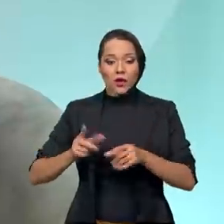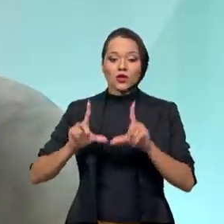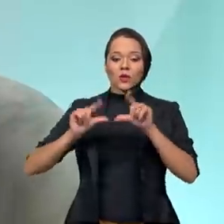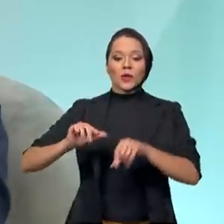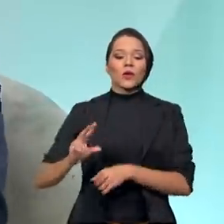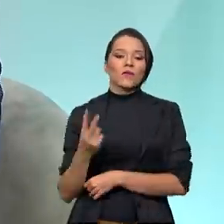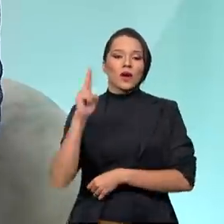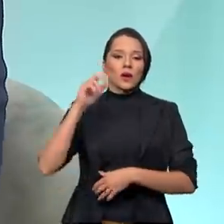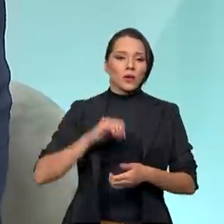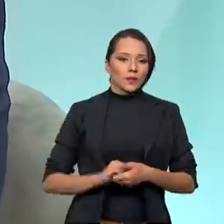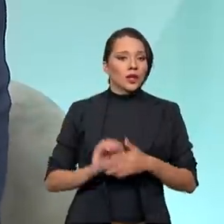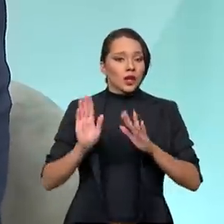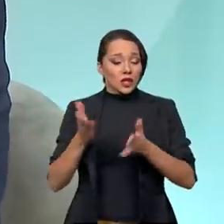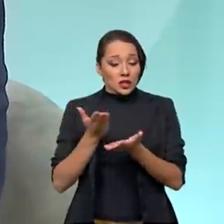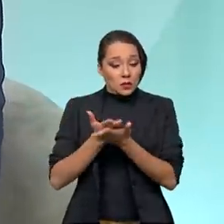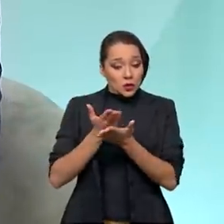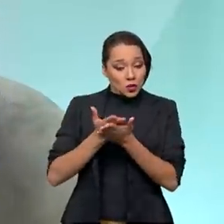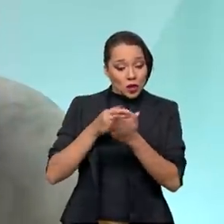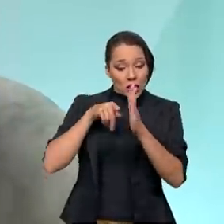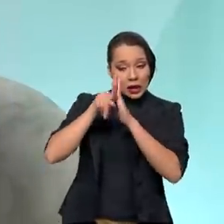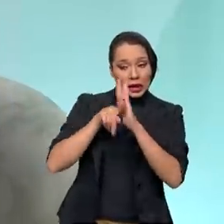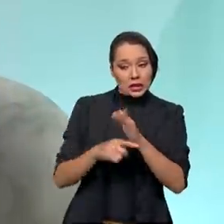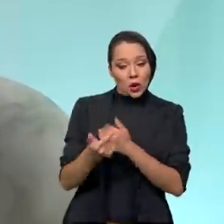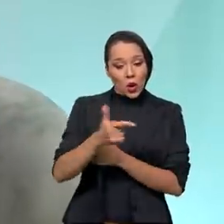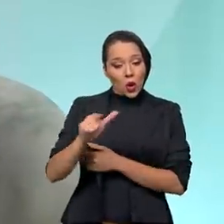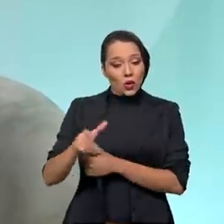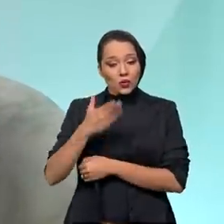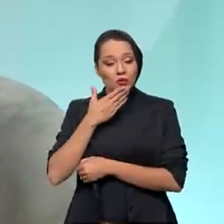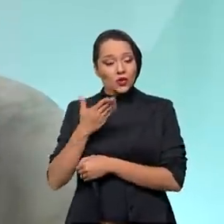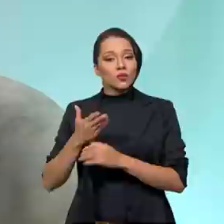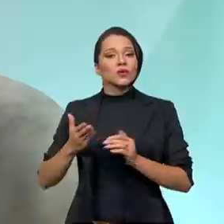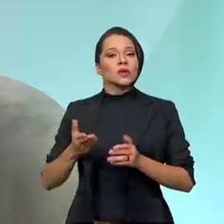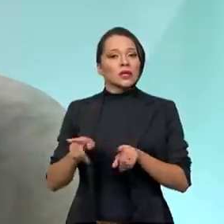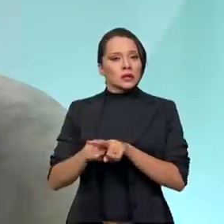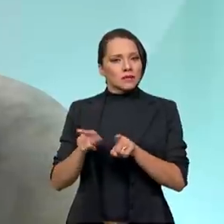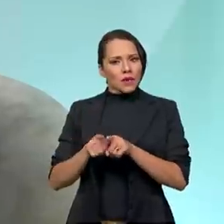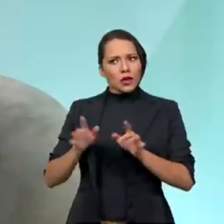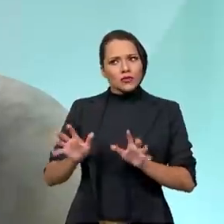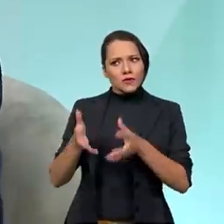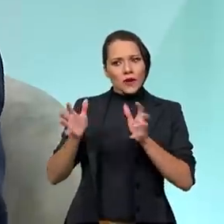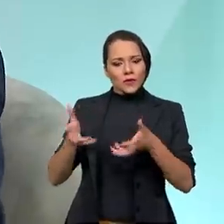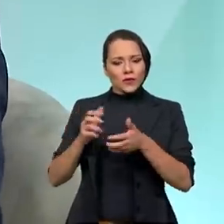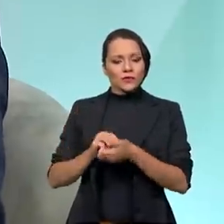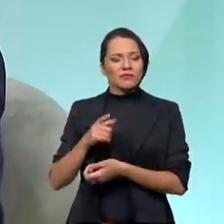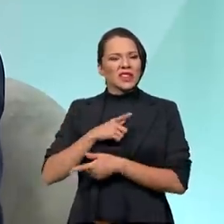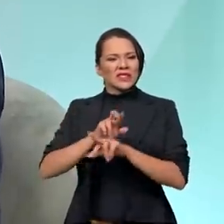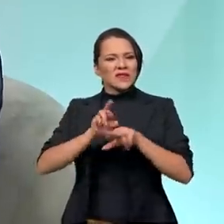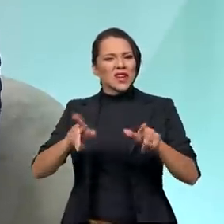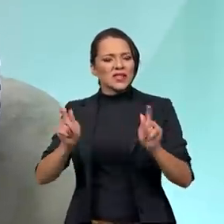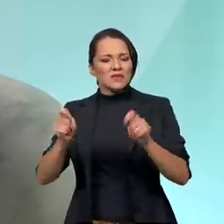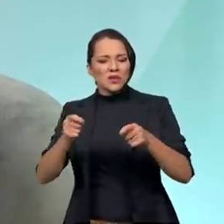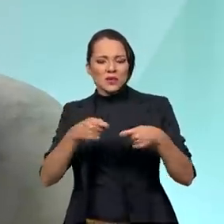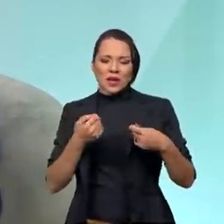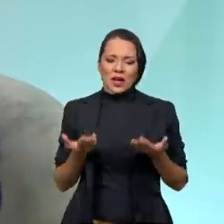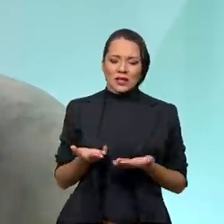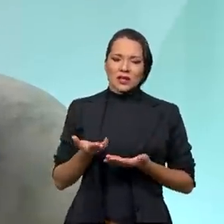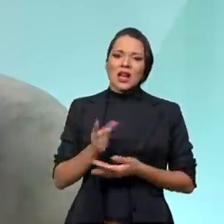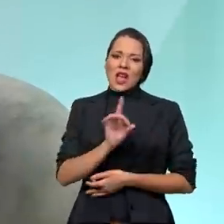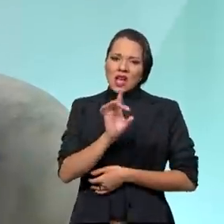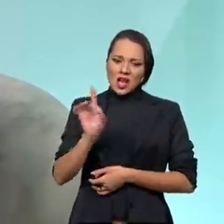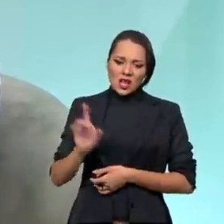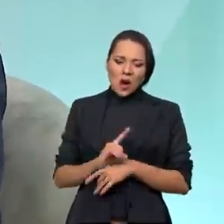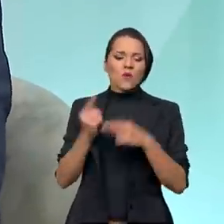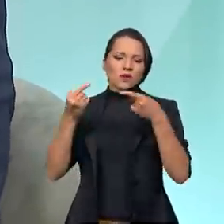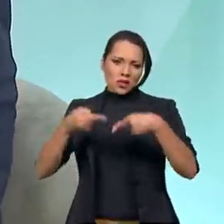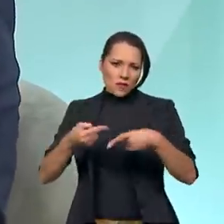E estamos estudando, Paulo, uma série de outras iniciativas. Existem várias possibilidades, claro, cada uma com seus